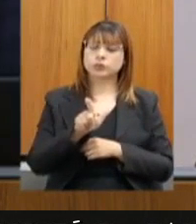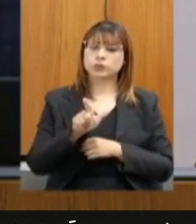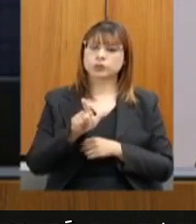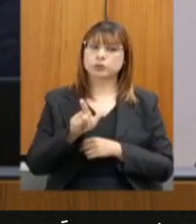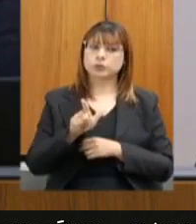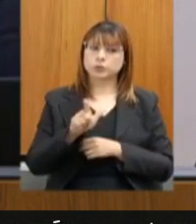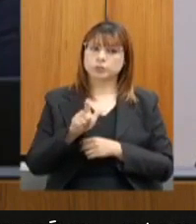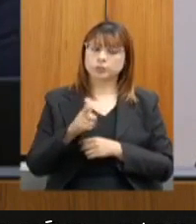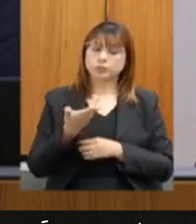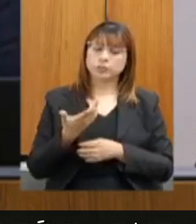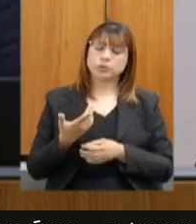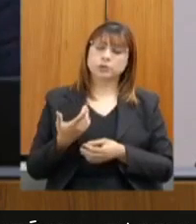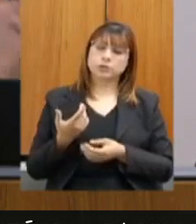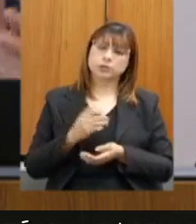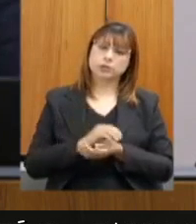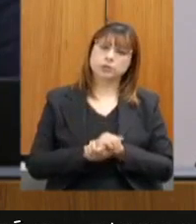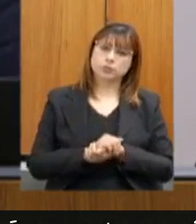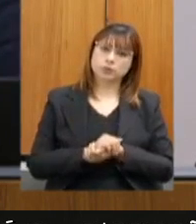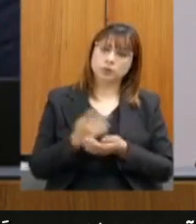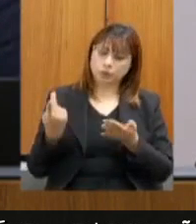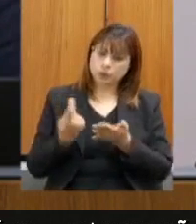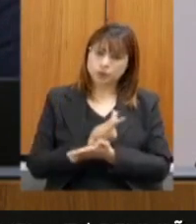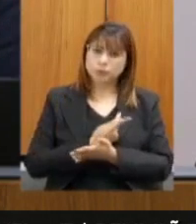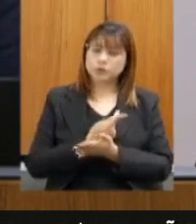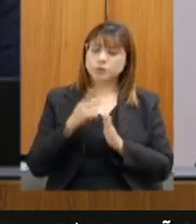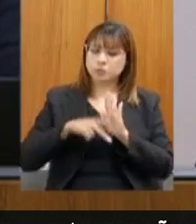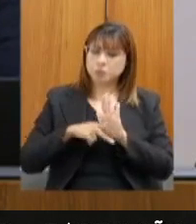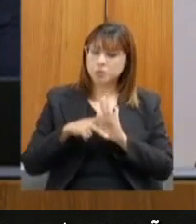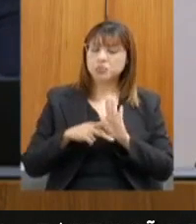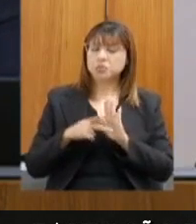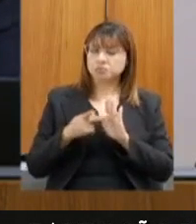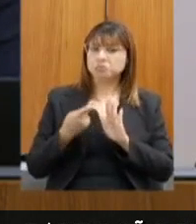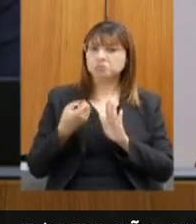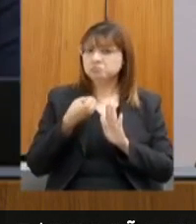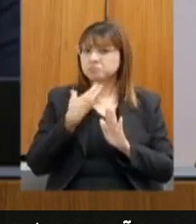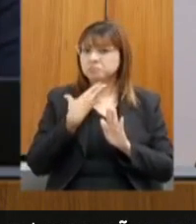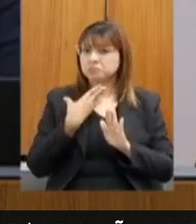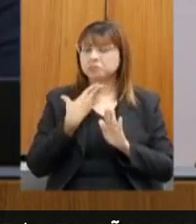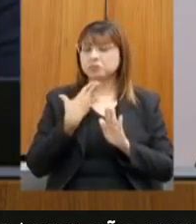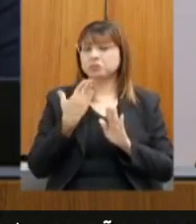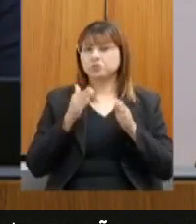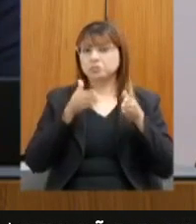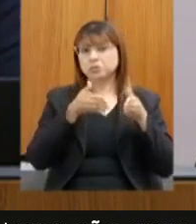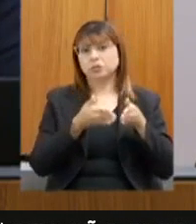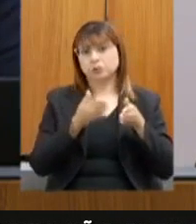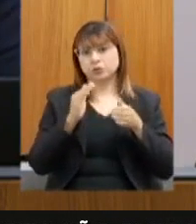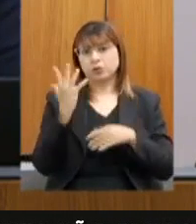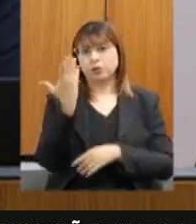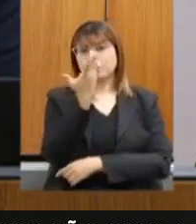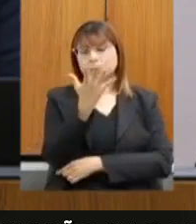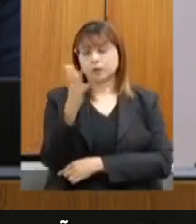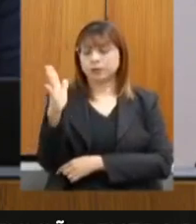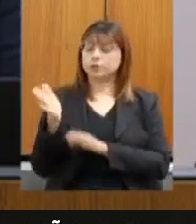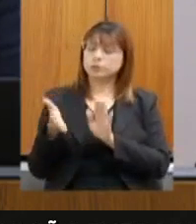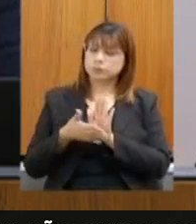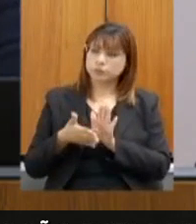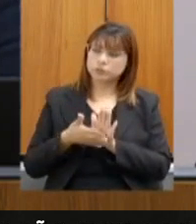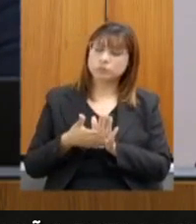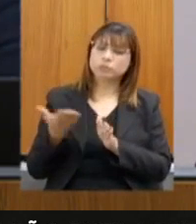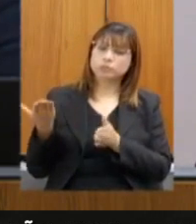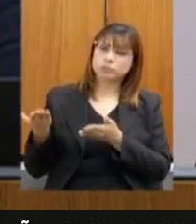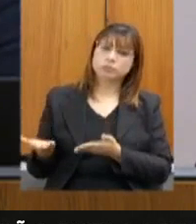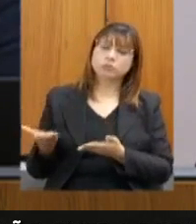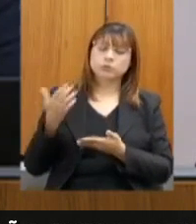em relação ao meio ambiente. Então, deixo aqui essa manifestação, parabenizando aqui a secretária Marília e toda a sua equipe por